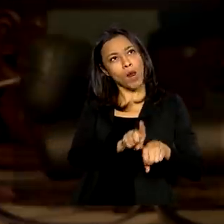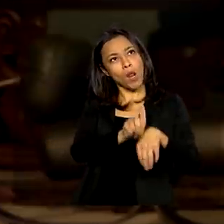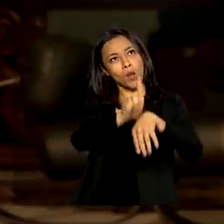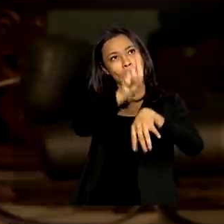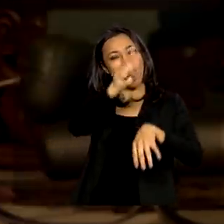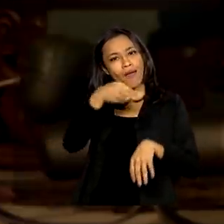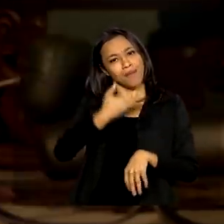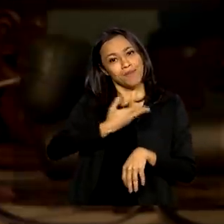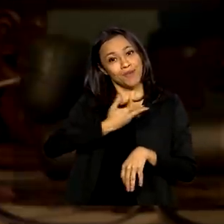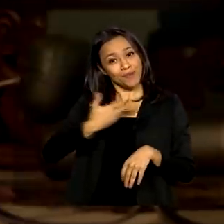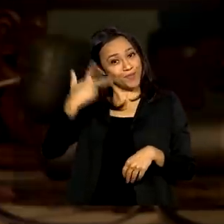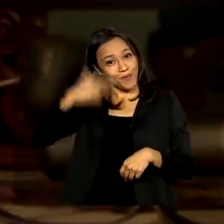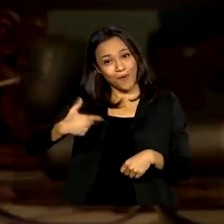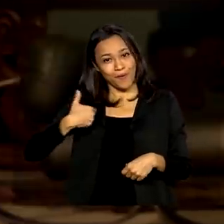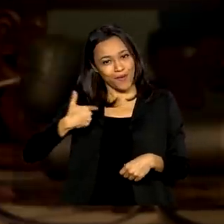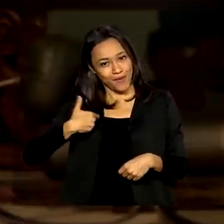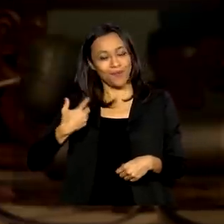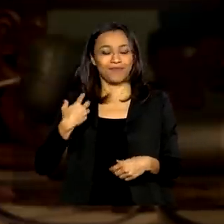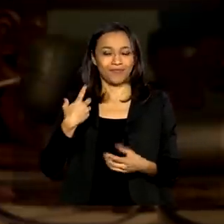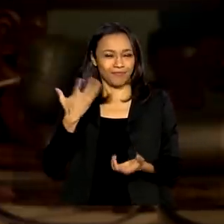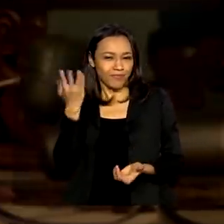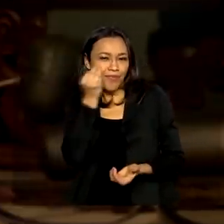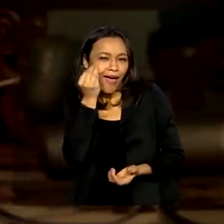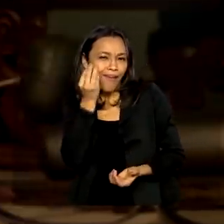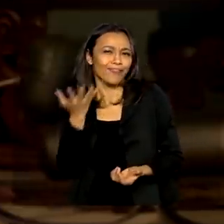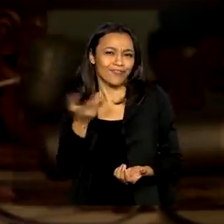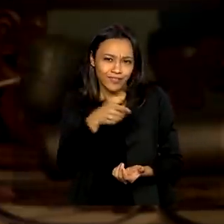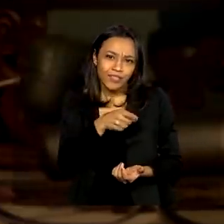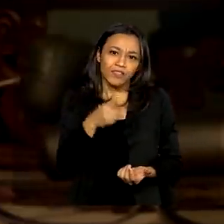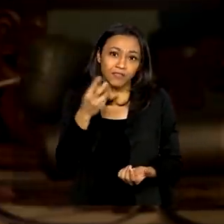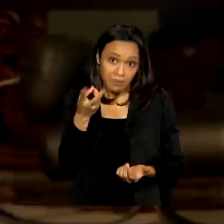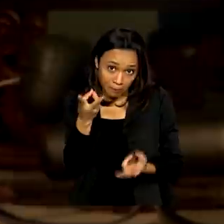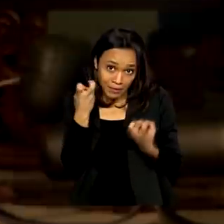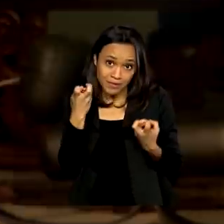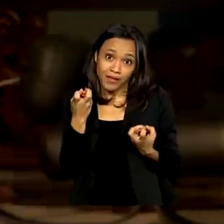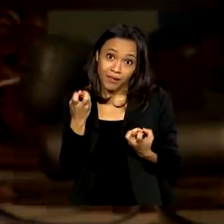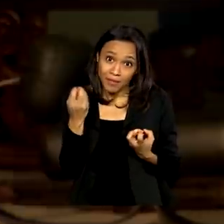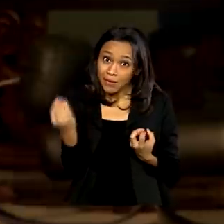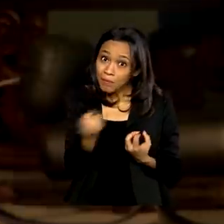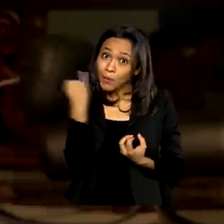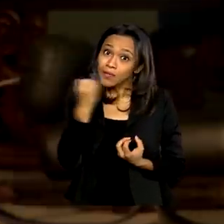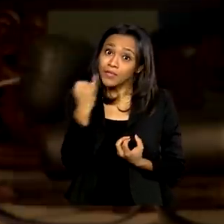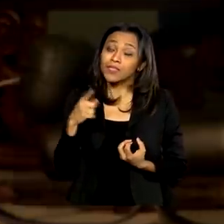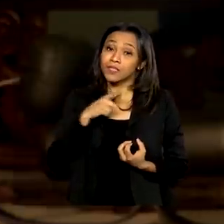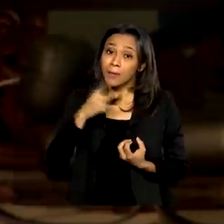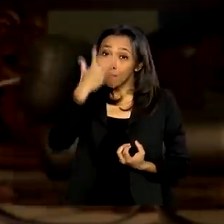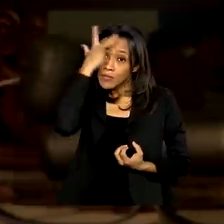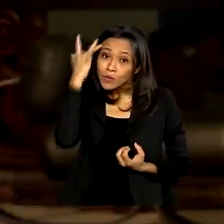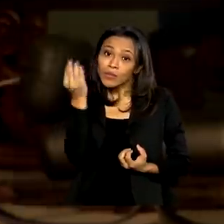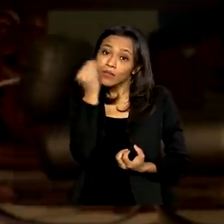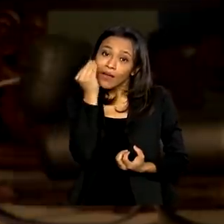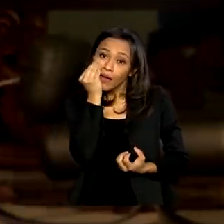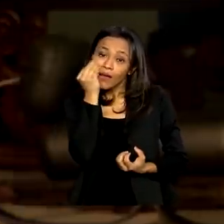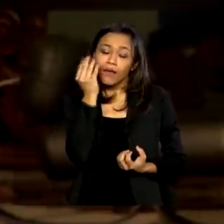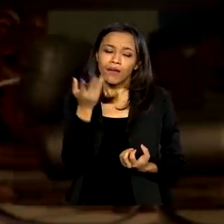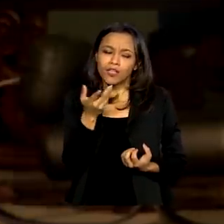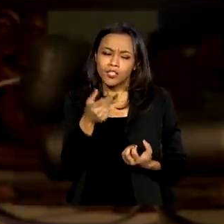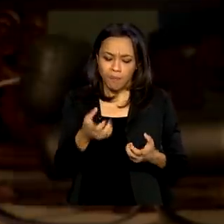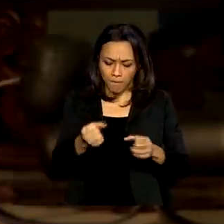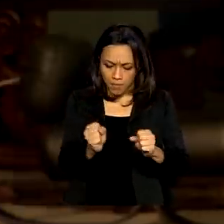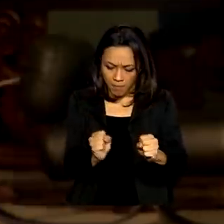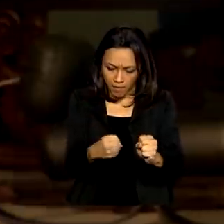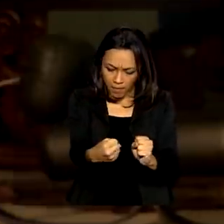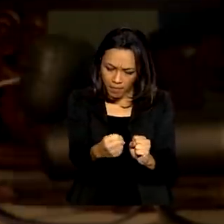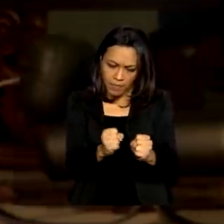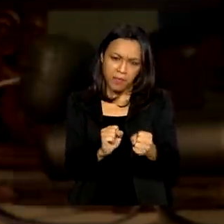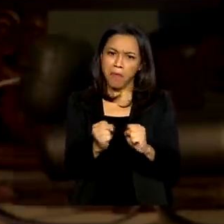de teste também, como eu. E nessa hora você vê a necessidade de se ter pilotos de teste para pilotar equipamentos,